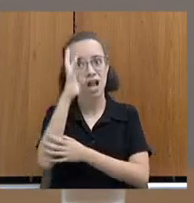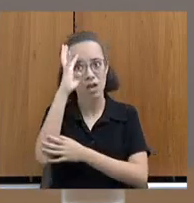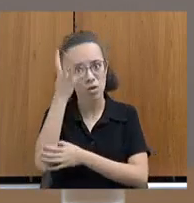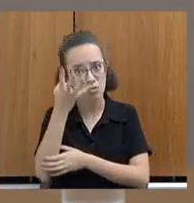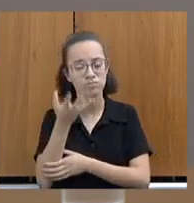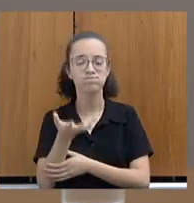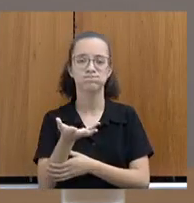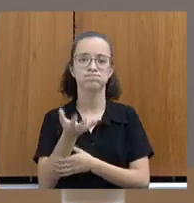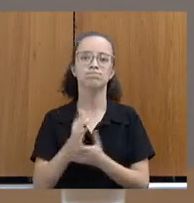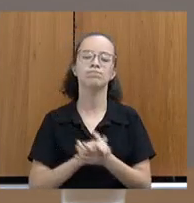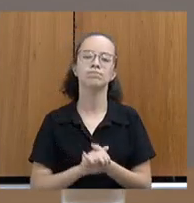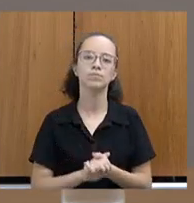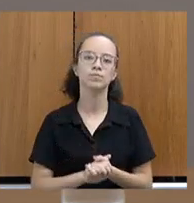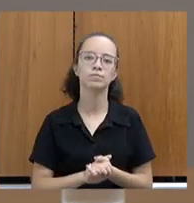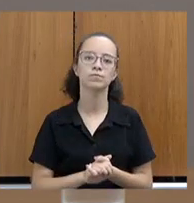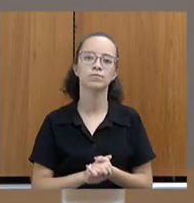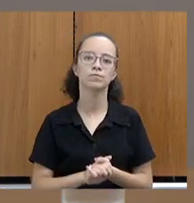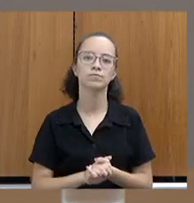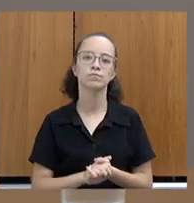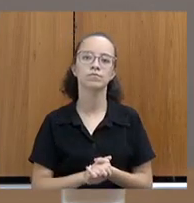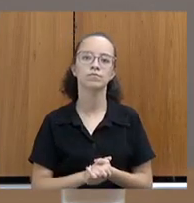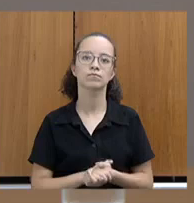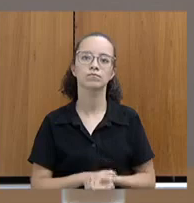Então, uma...